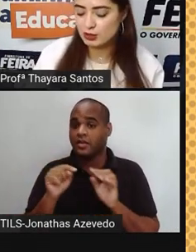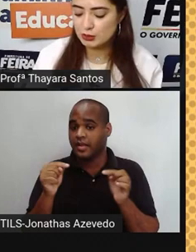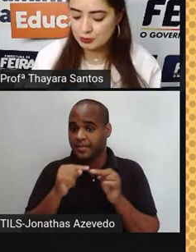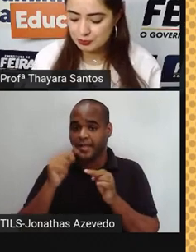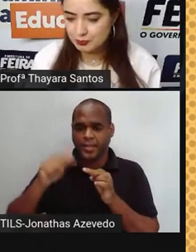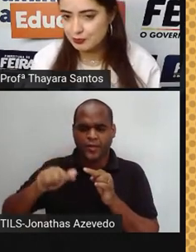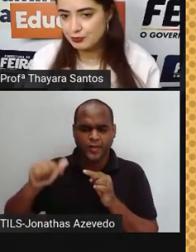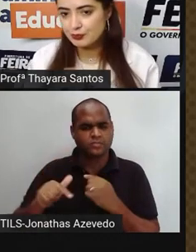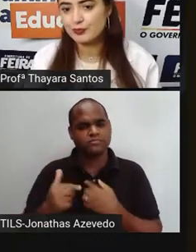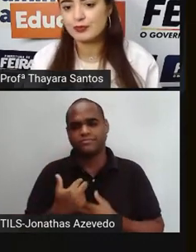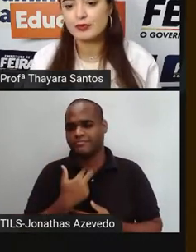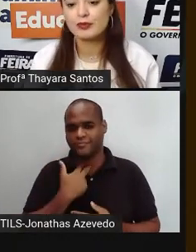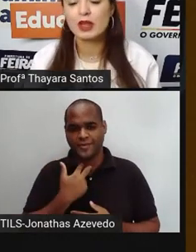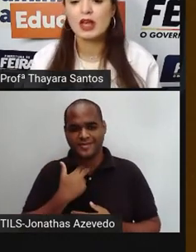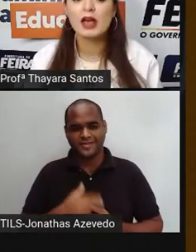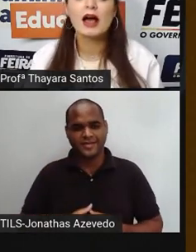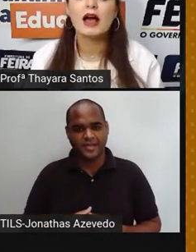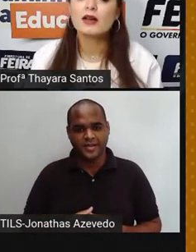se repete.